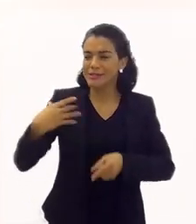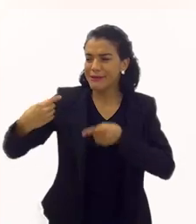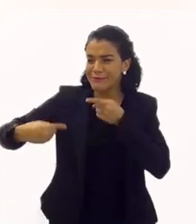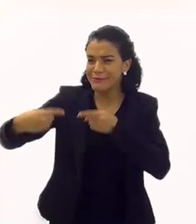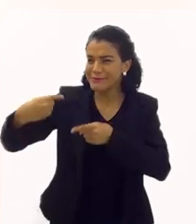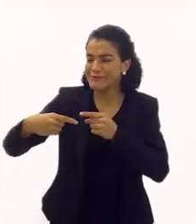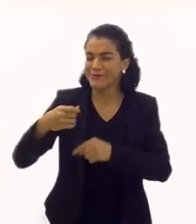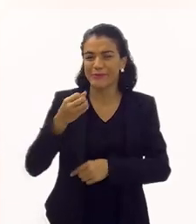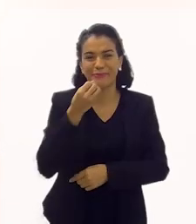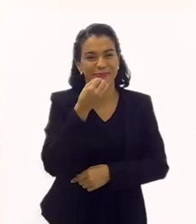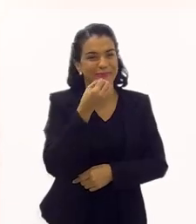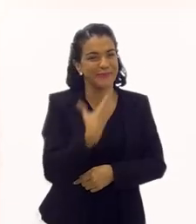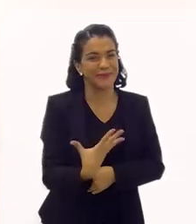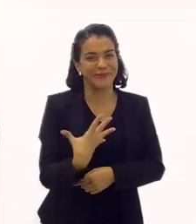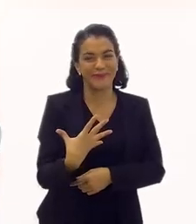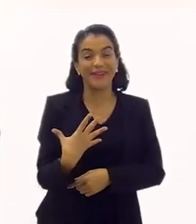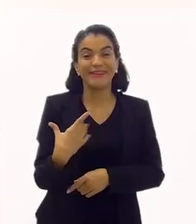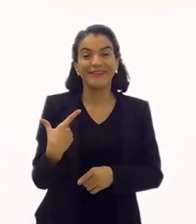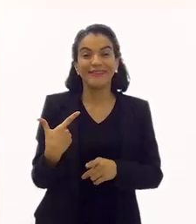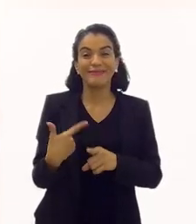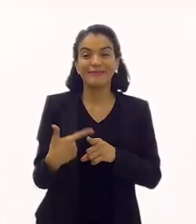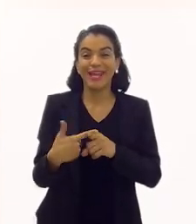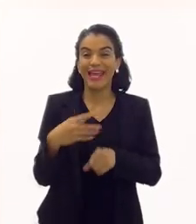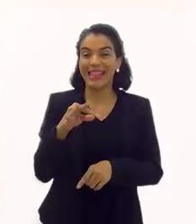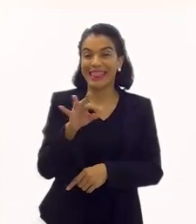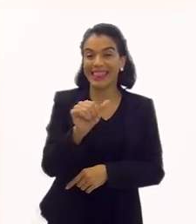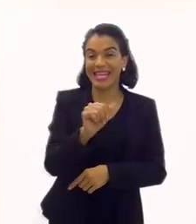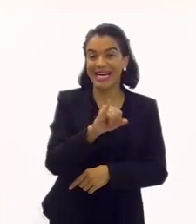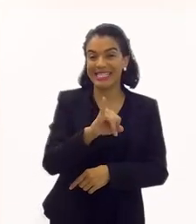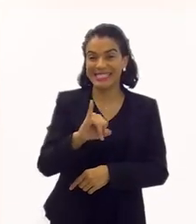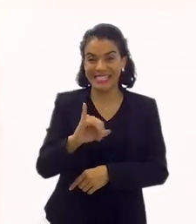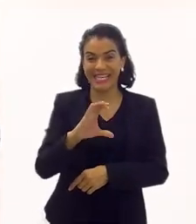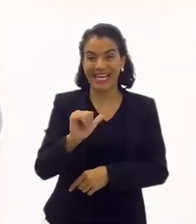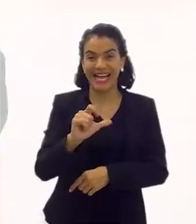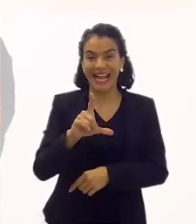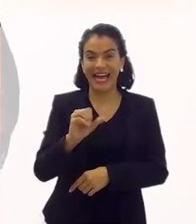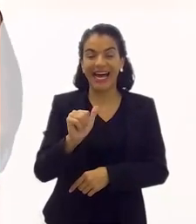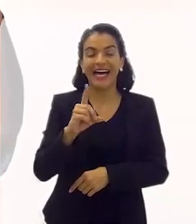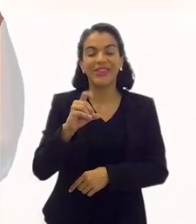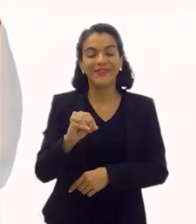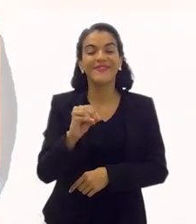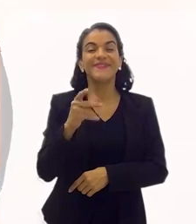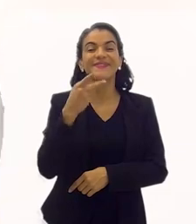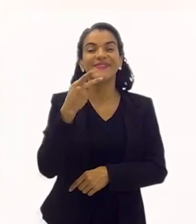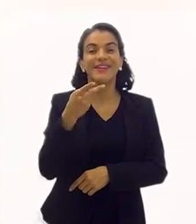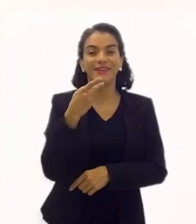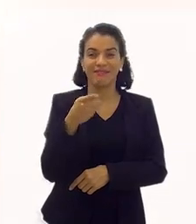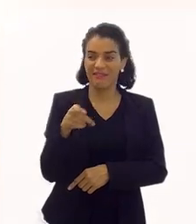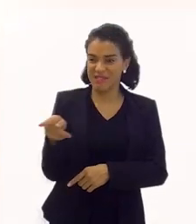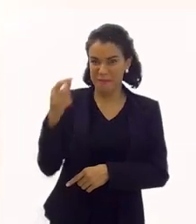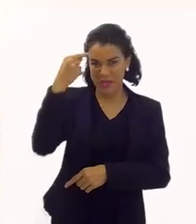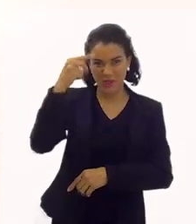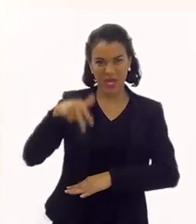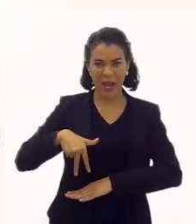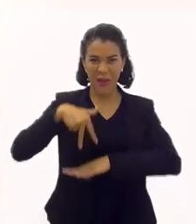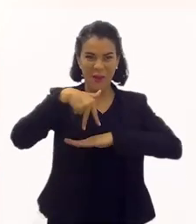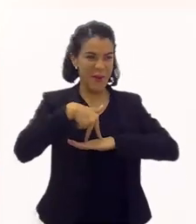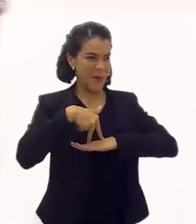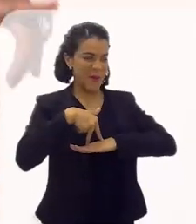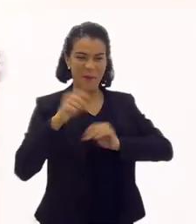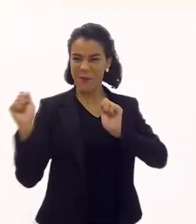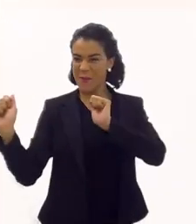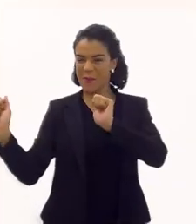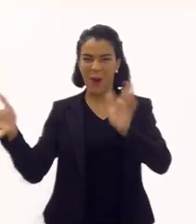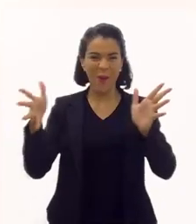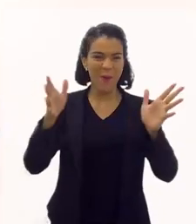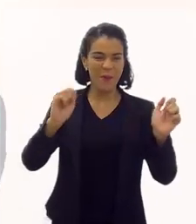E, quando a gente estava discutindo, foi muito bom. A Tassi Calado levantou... Gente, eu digo para ela assim, você achou